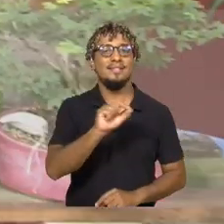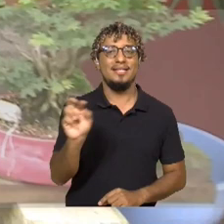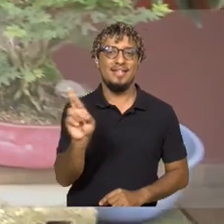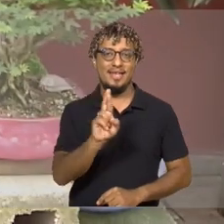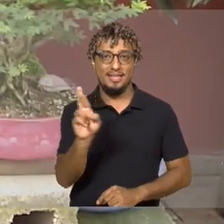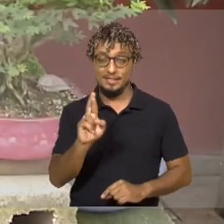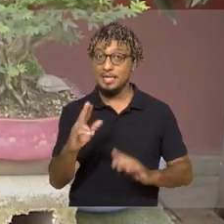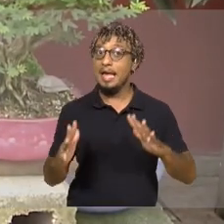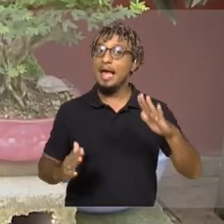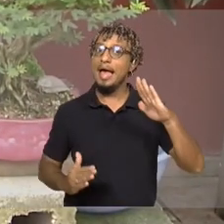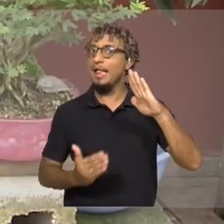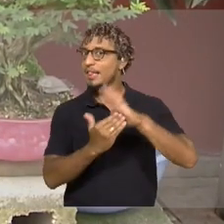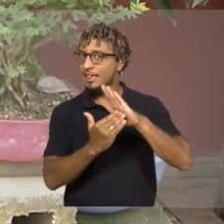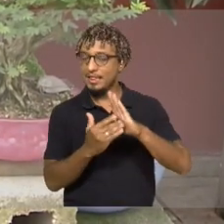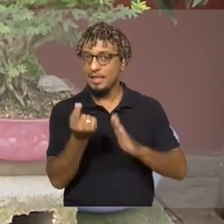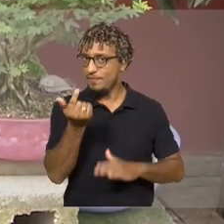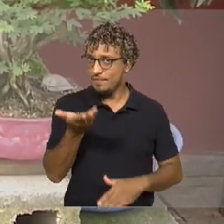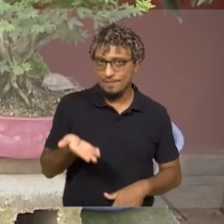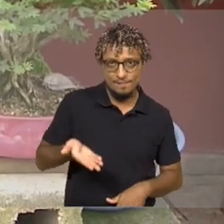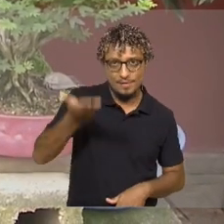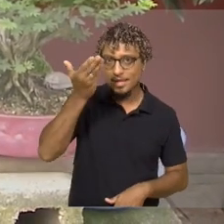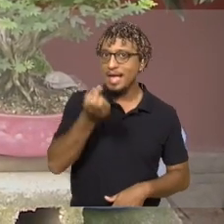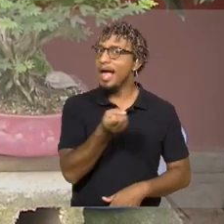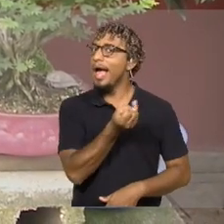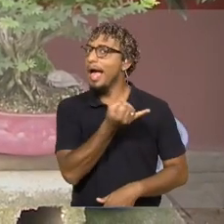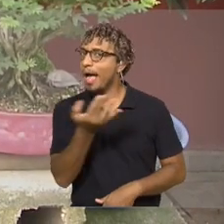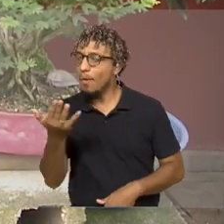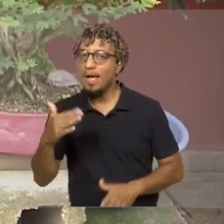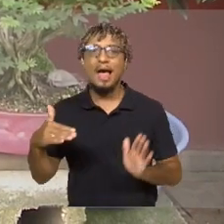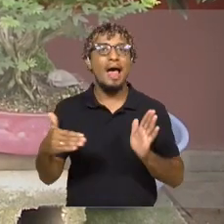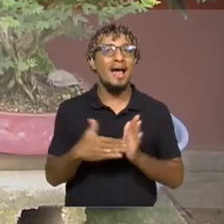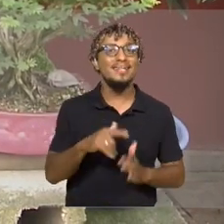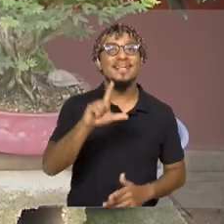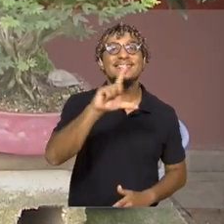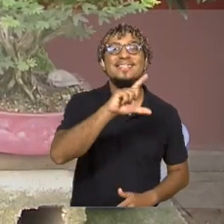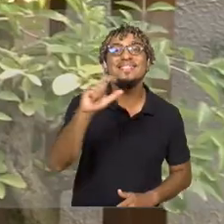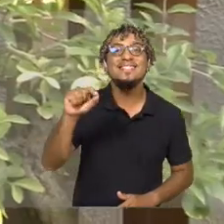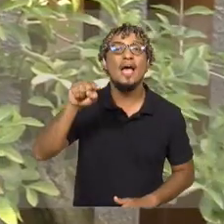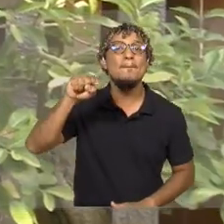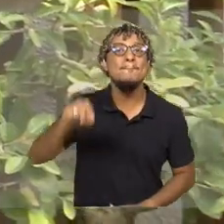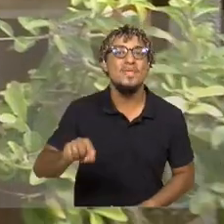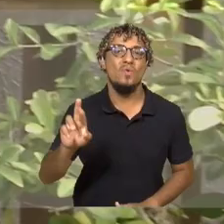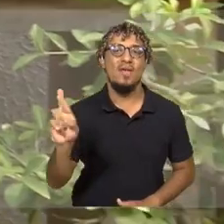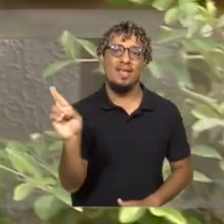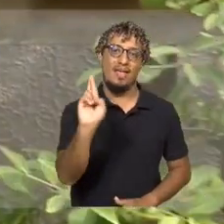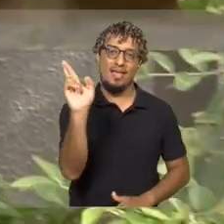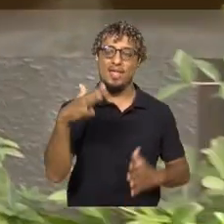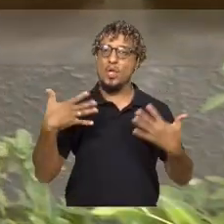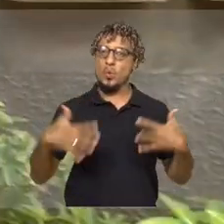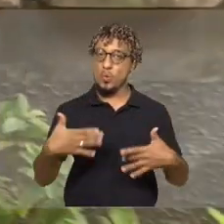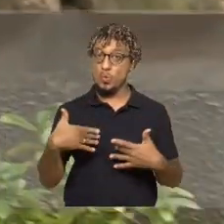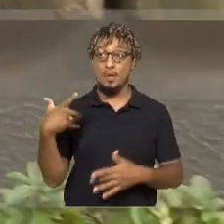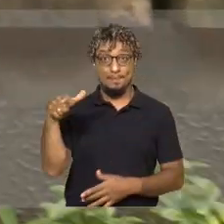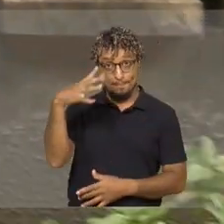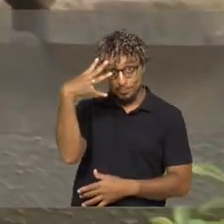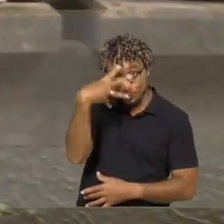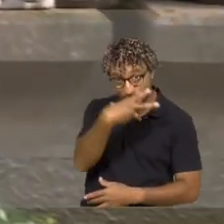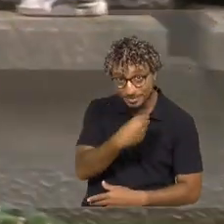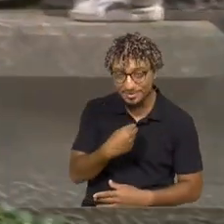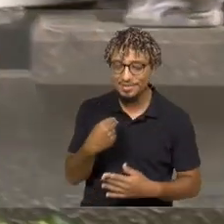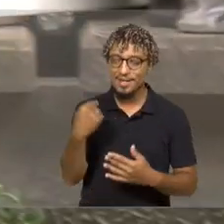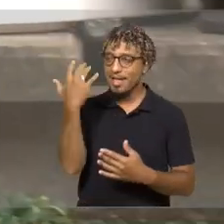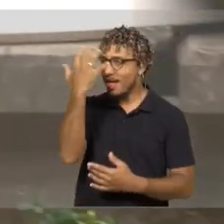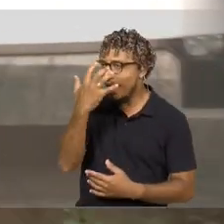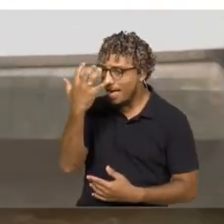Já o valor máximo, bom, alguns podem chegar até R$ 100 mil. A beleza que encanta e apaixona